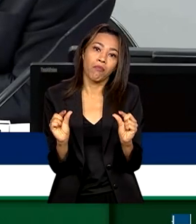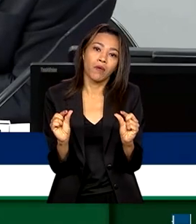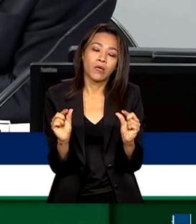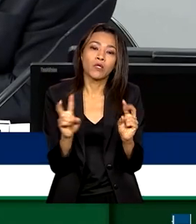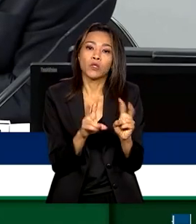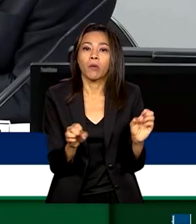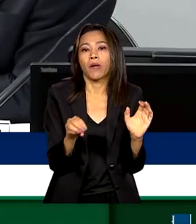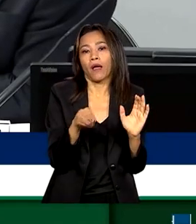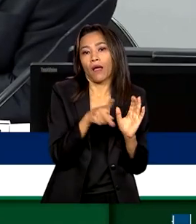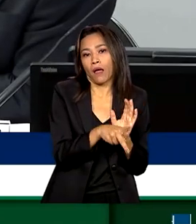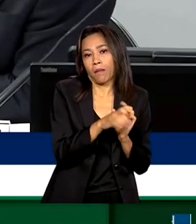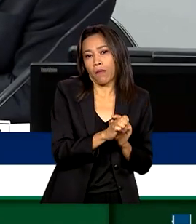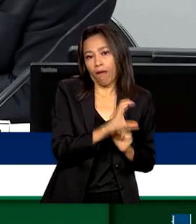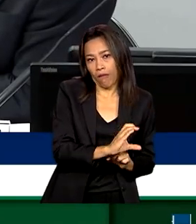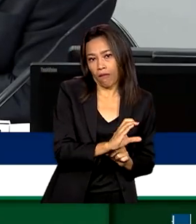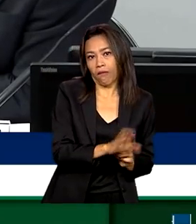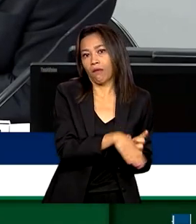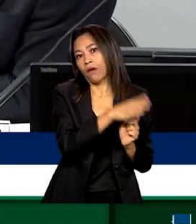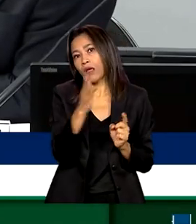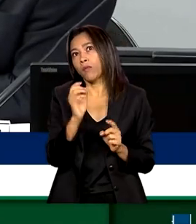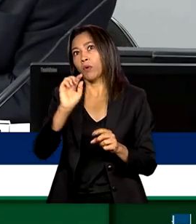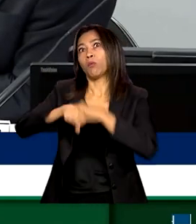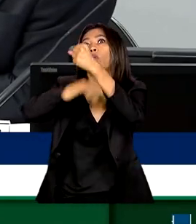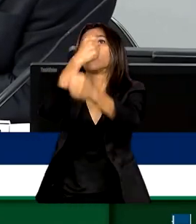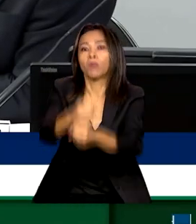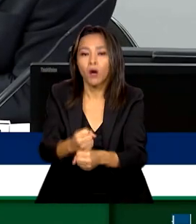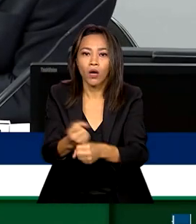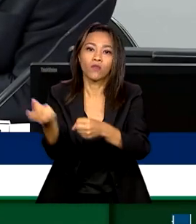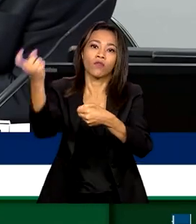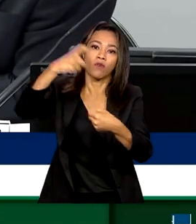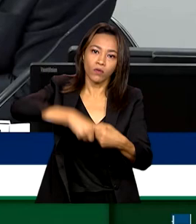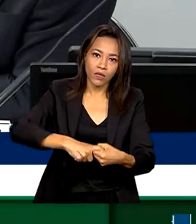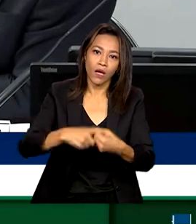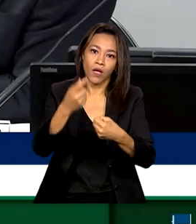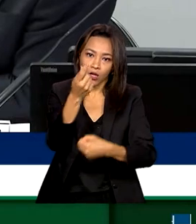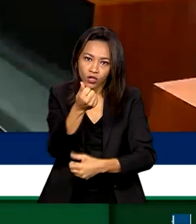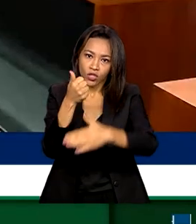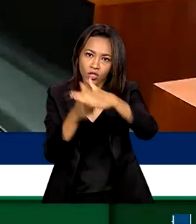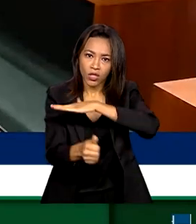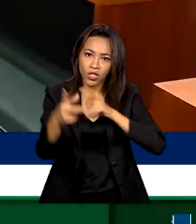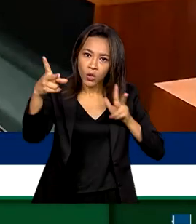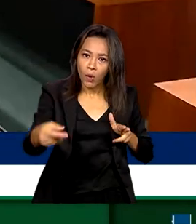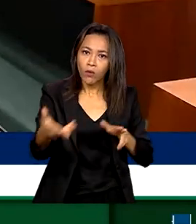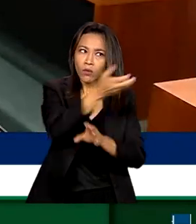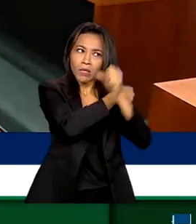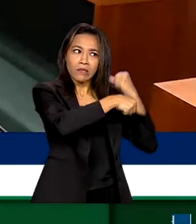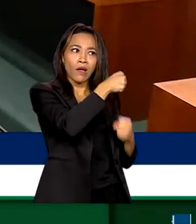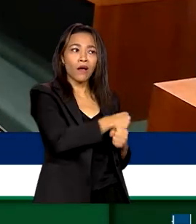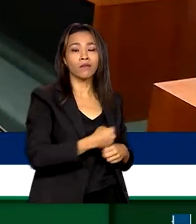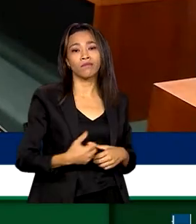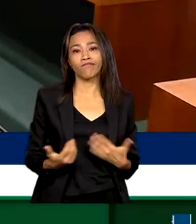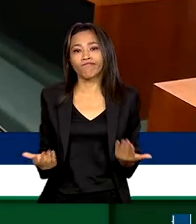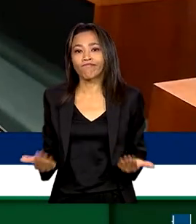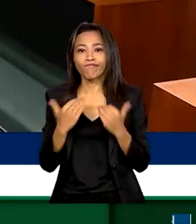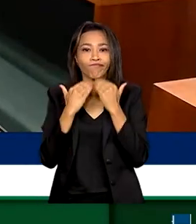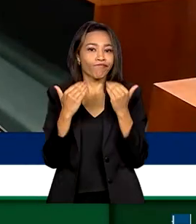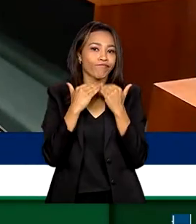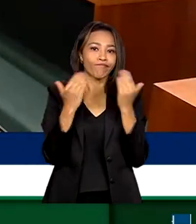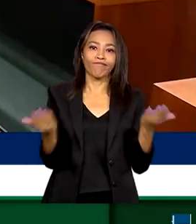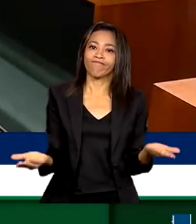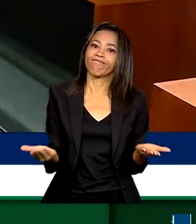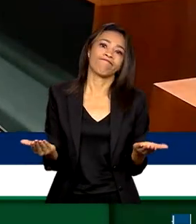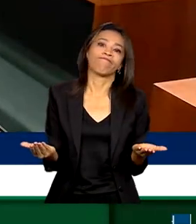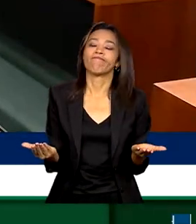e no próximo ano voltarmos ao nível de investimento que estávamos fazendo anteriormente, aí não tem, sinceramente,